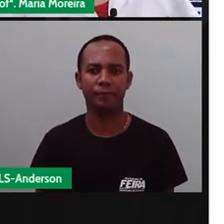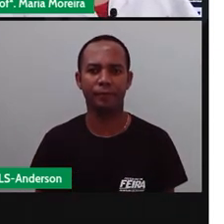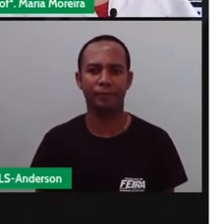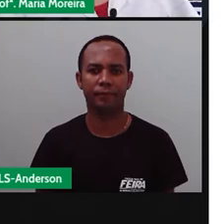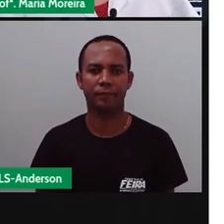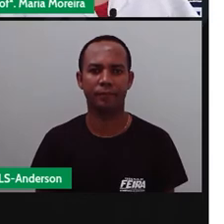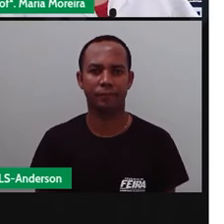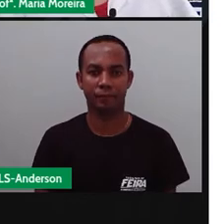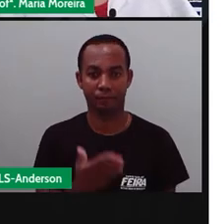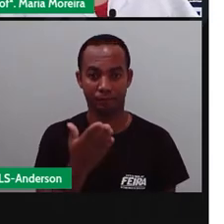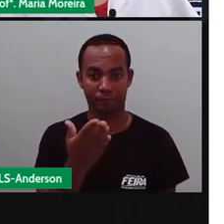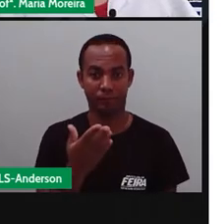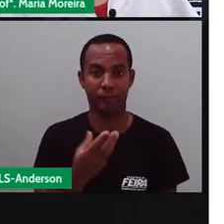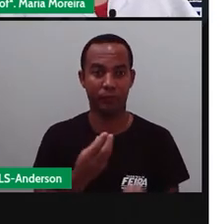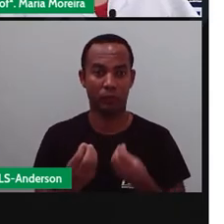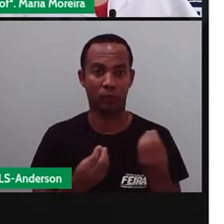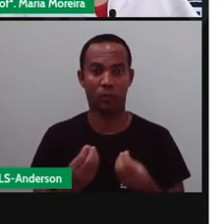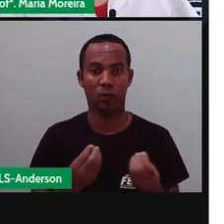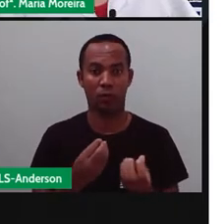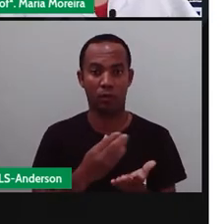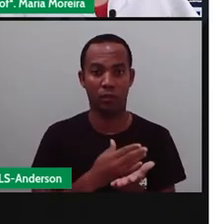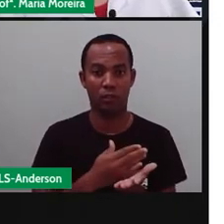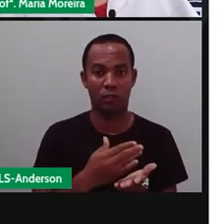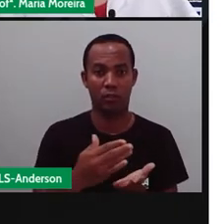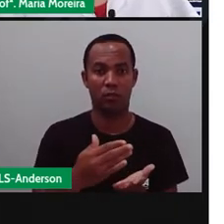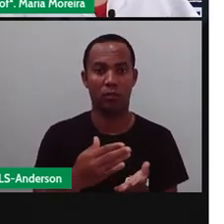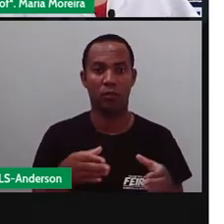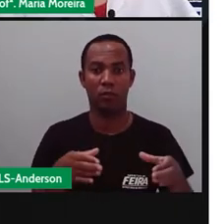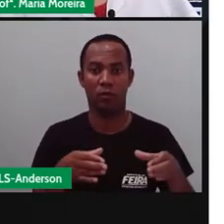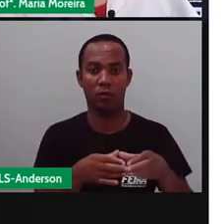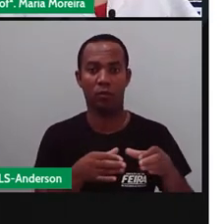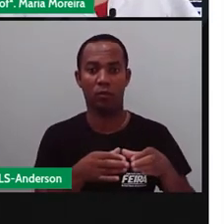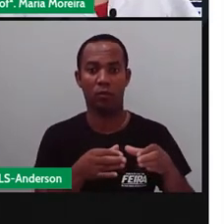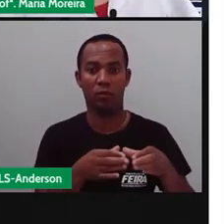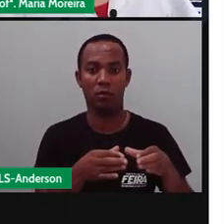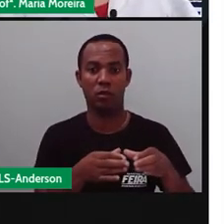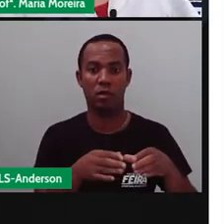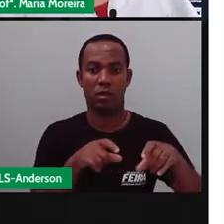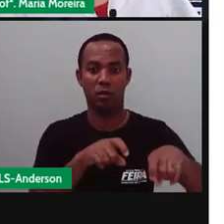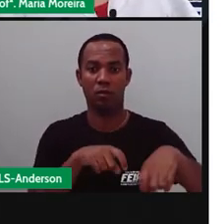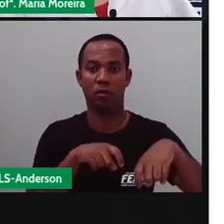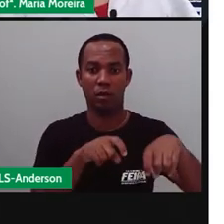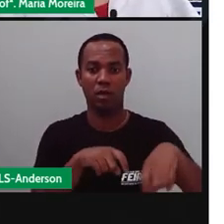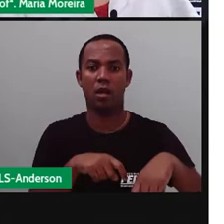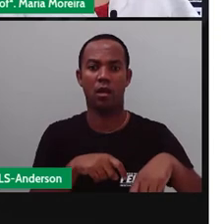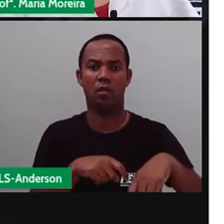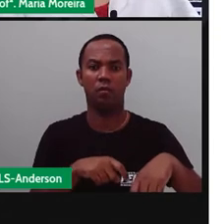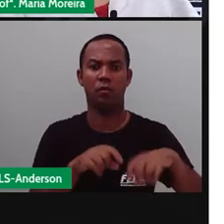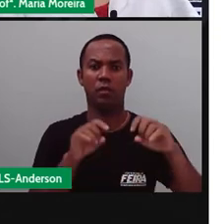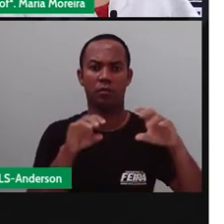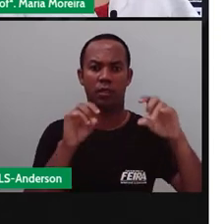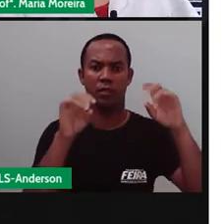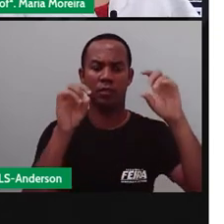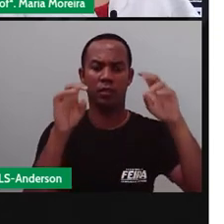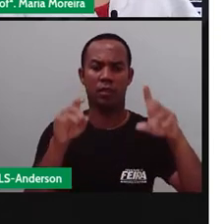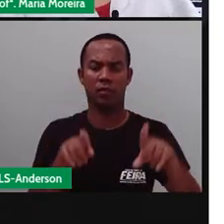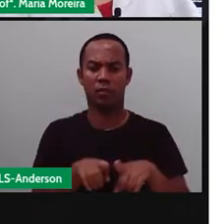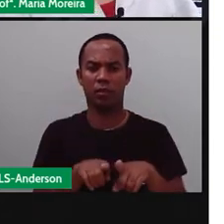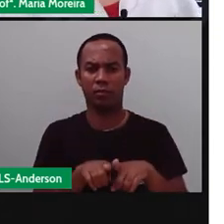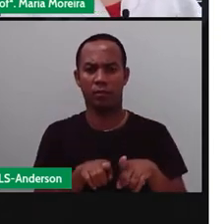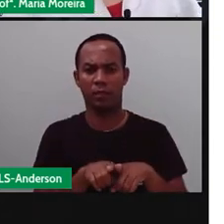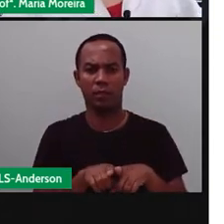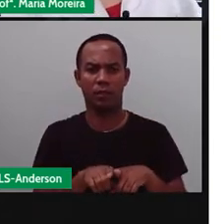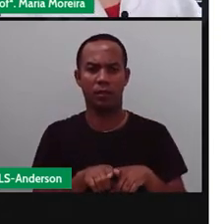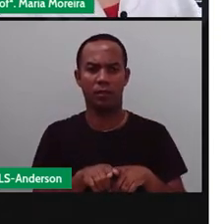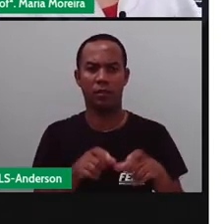Bom, ela chegou à zona rural dos rincões brasileiros e por muitos anos era comemorada apenas, né?